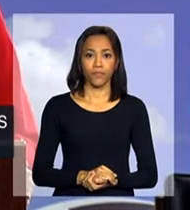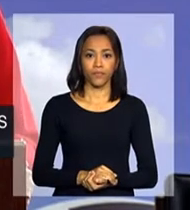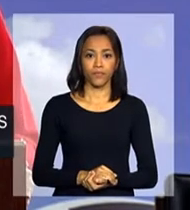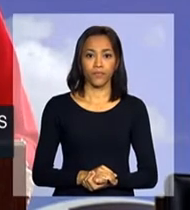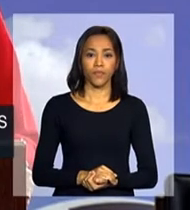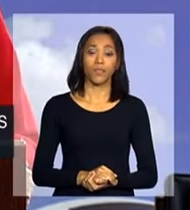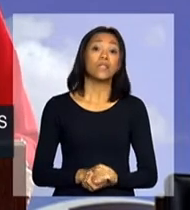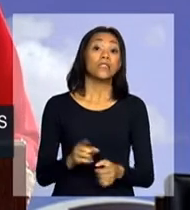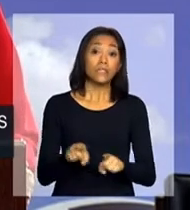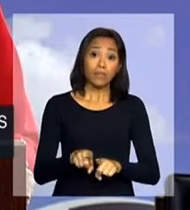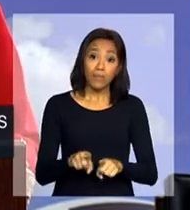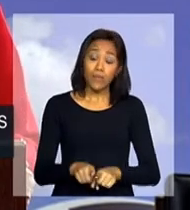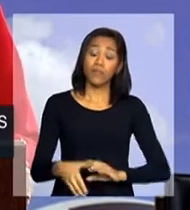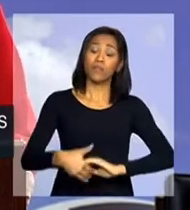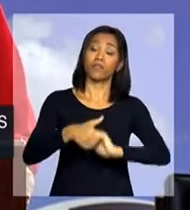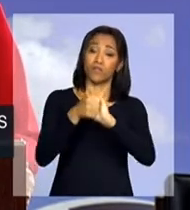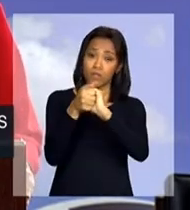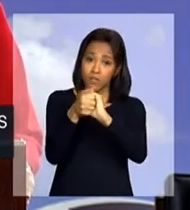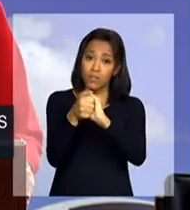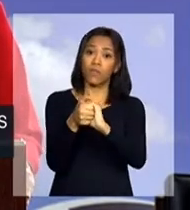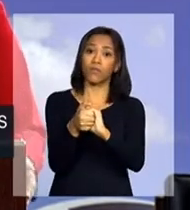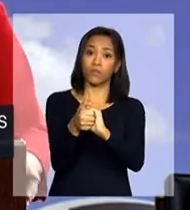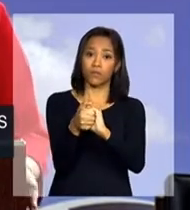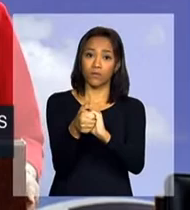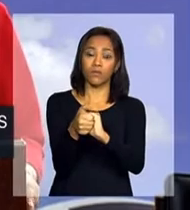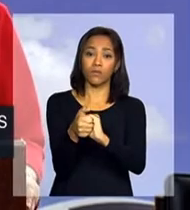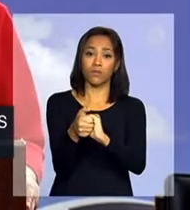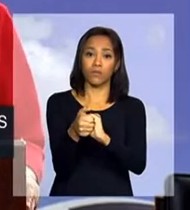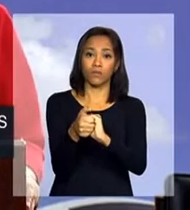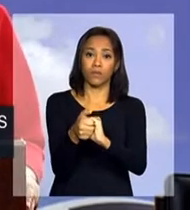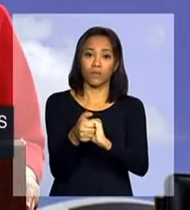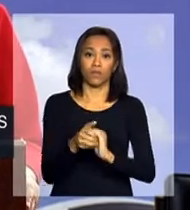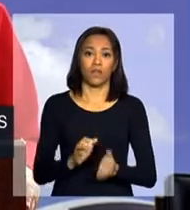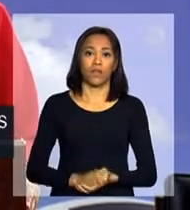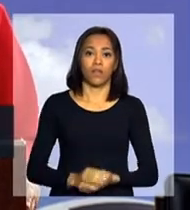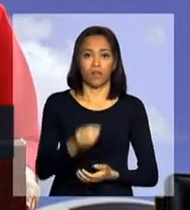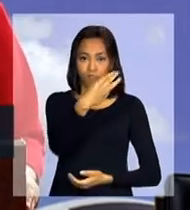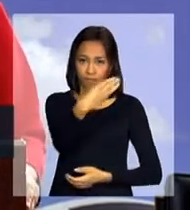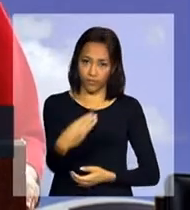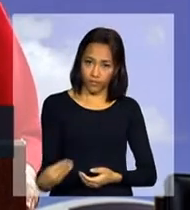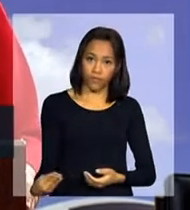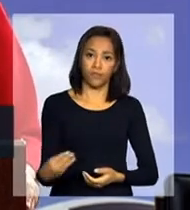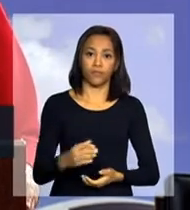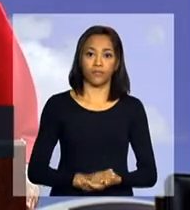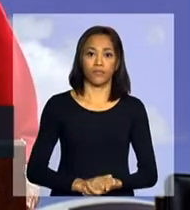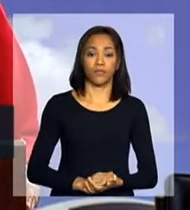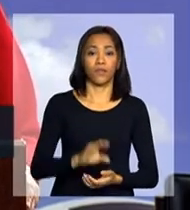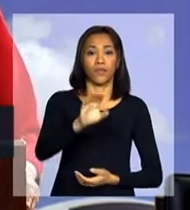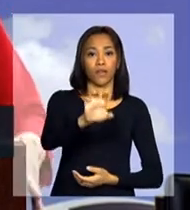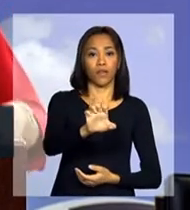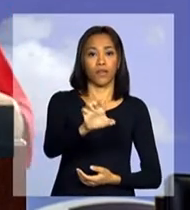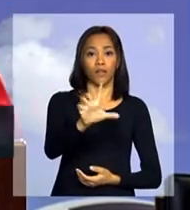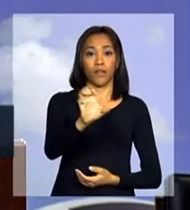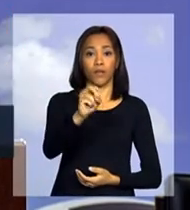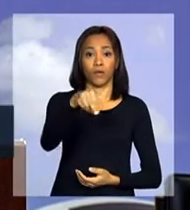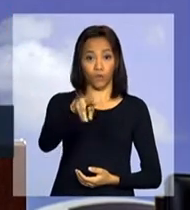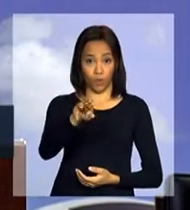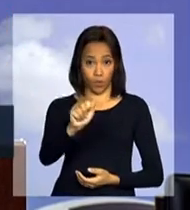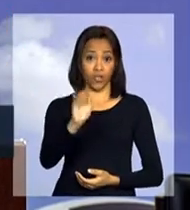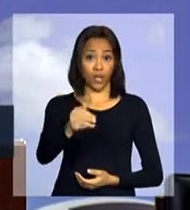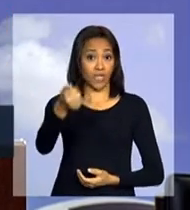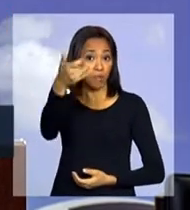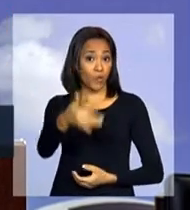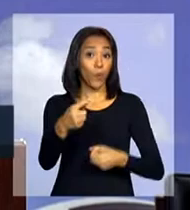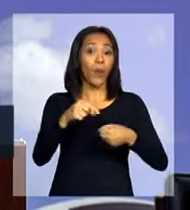Saúdo também, e a ministra Eleonora já explicou, a parceria